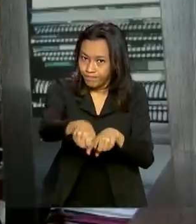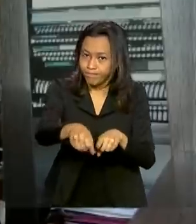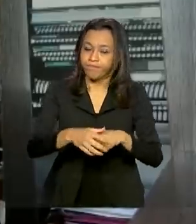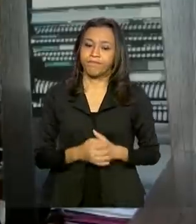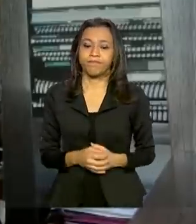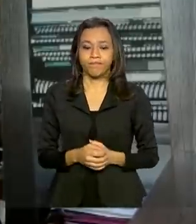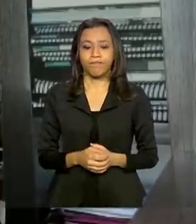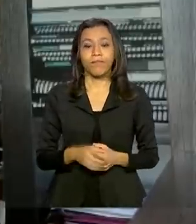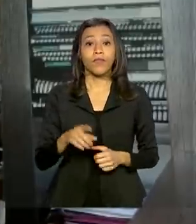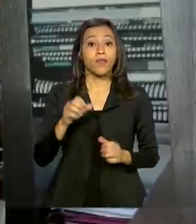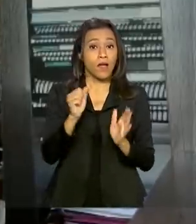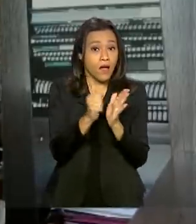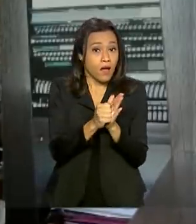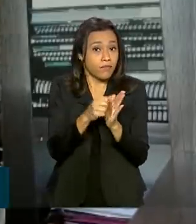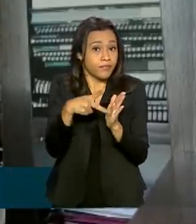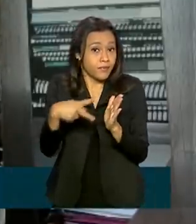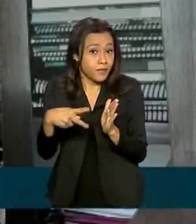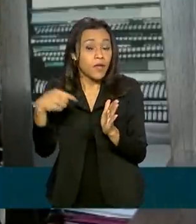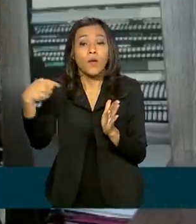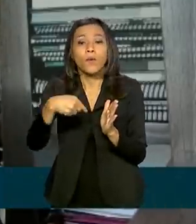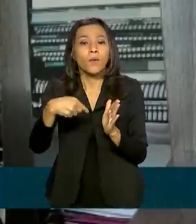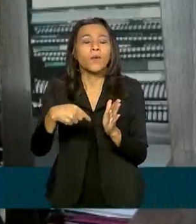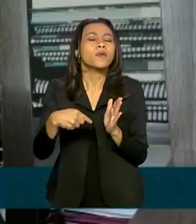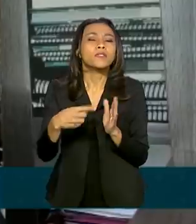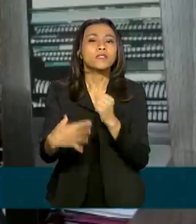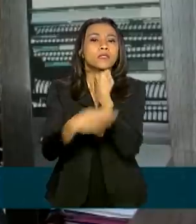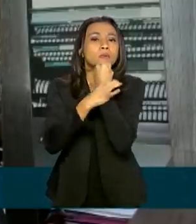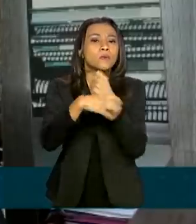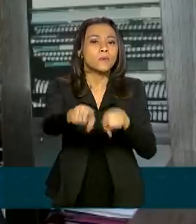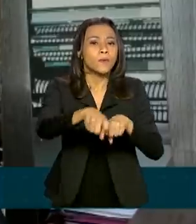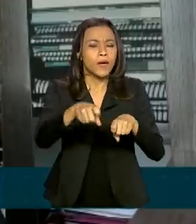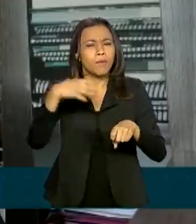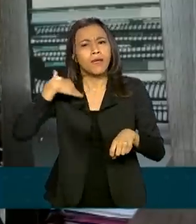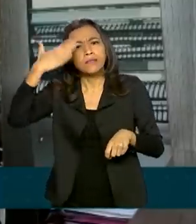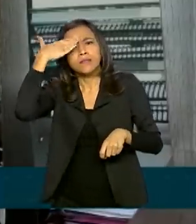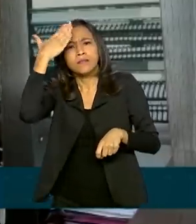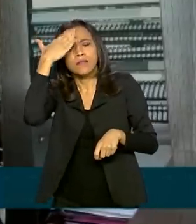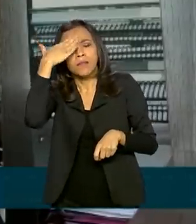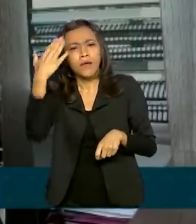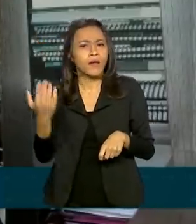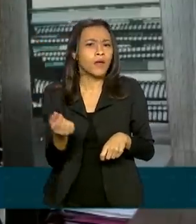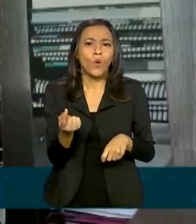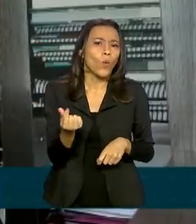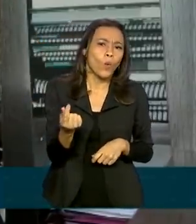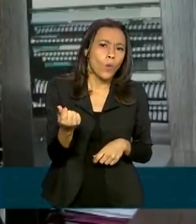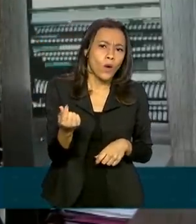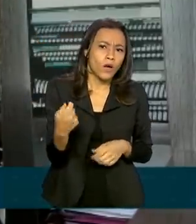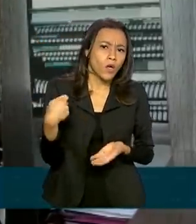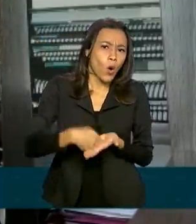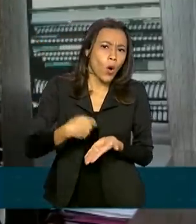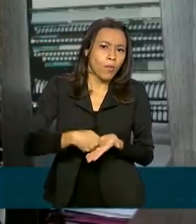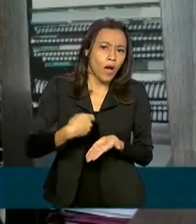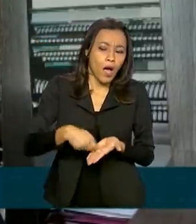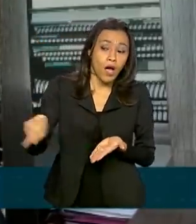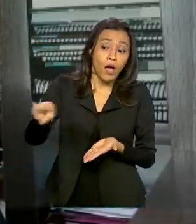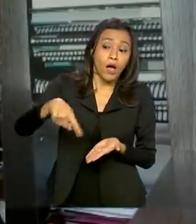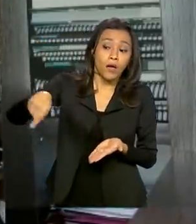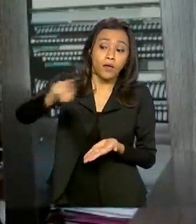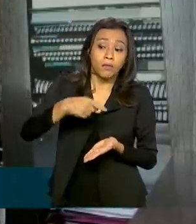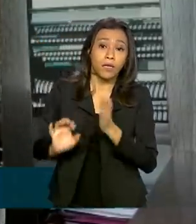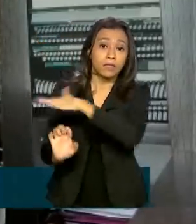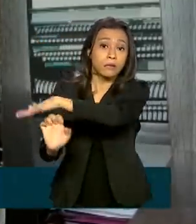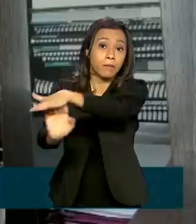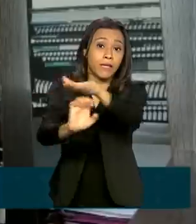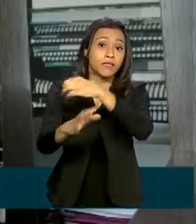É um aplicativo consultivo para que ele possa ter uma ideia de quanto que está sendo cobrado pelo seguro em